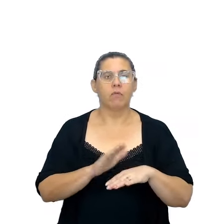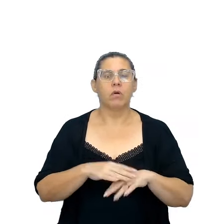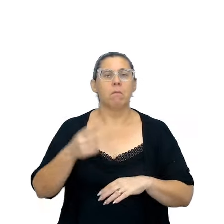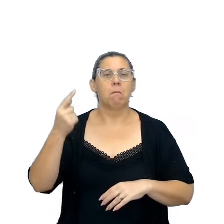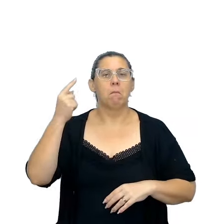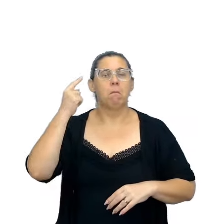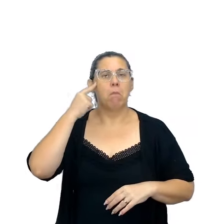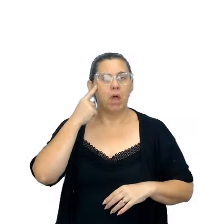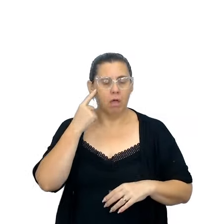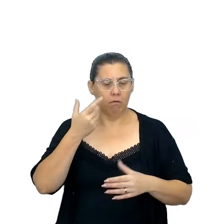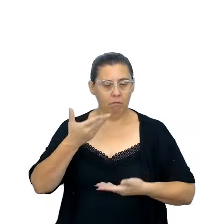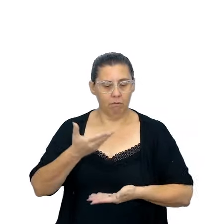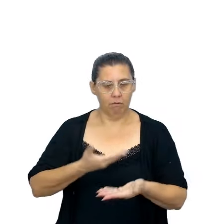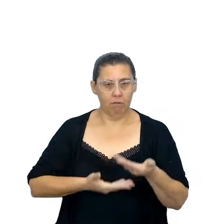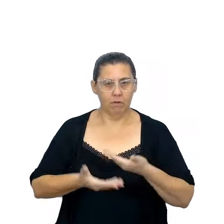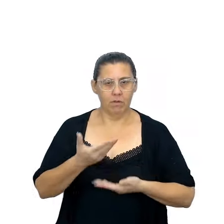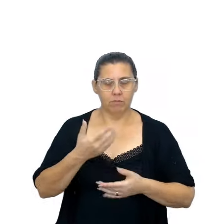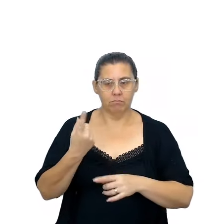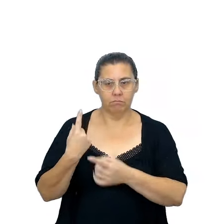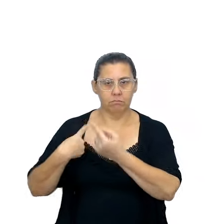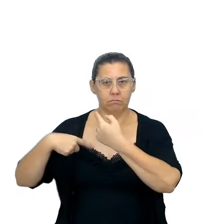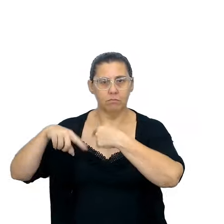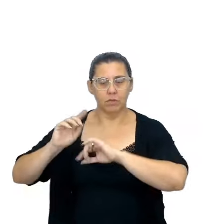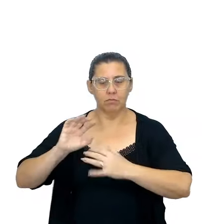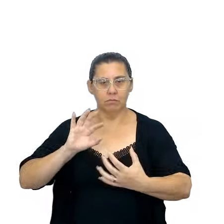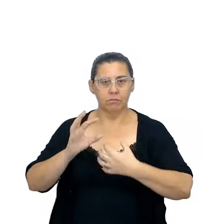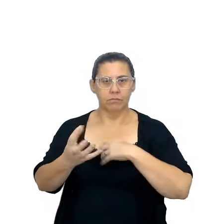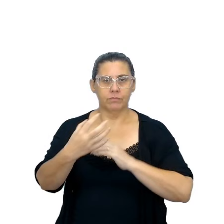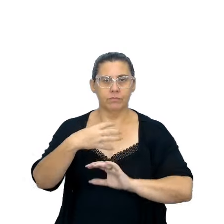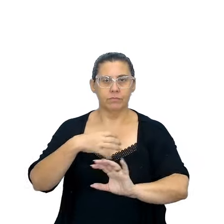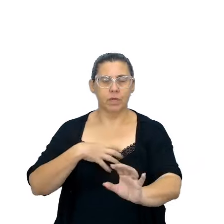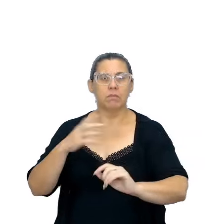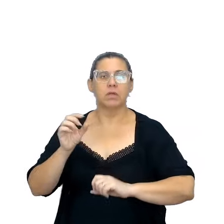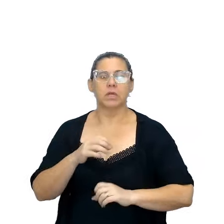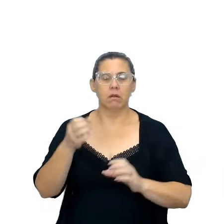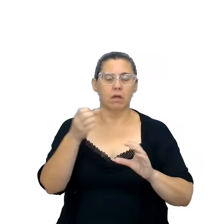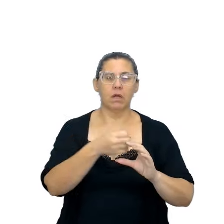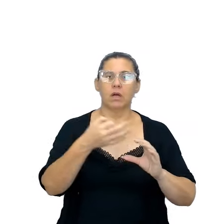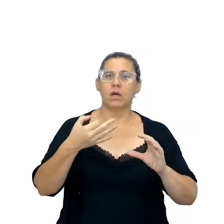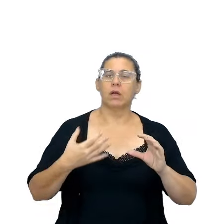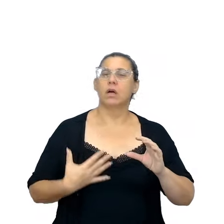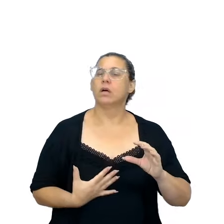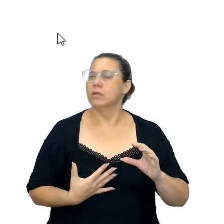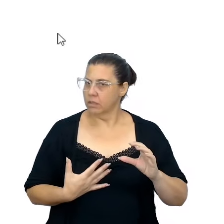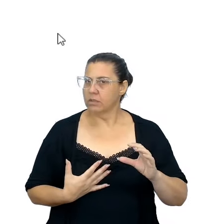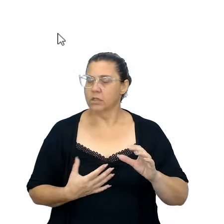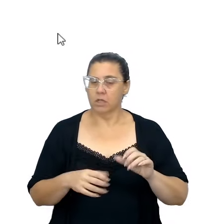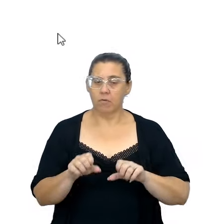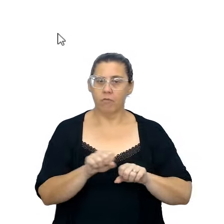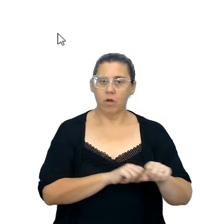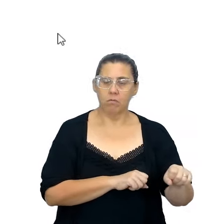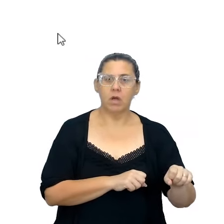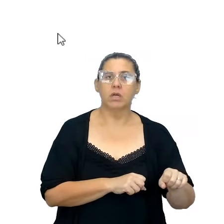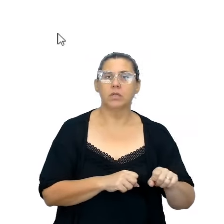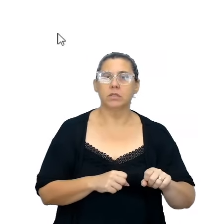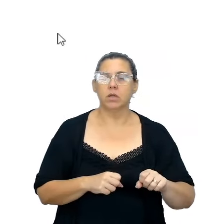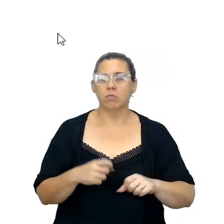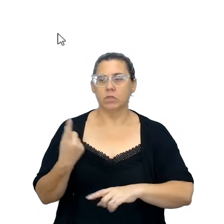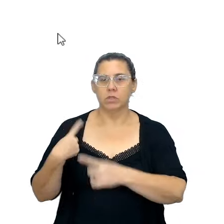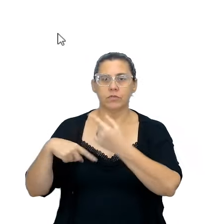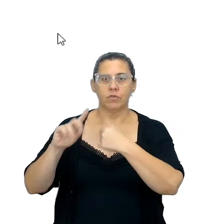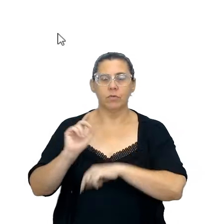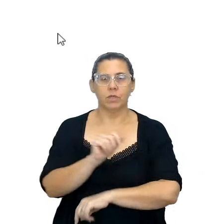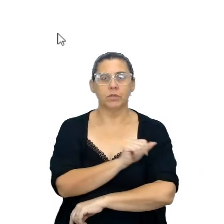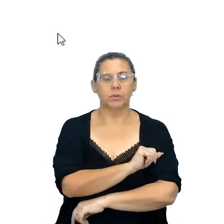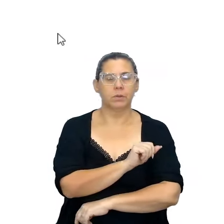pensamento colaborativo e o desenvolvimento da empatia, características necessárias na formação e no desenvolvimento do estudante, né,